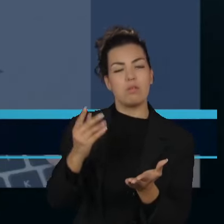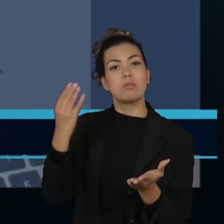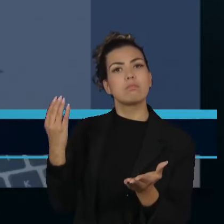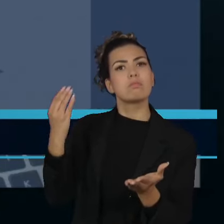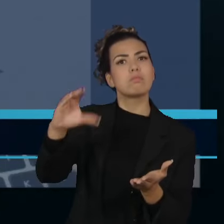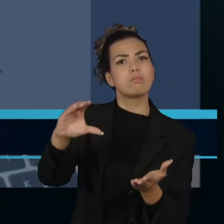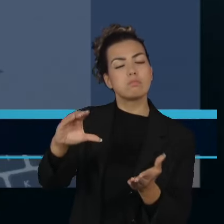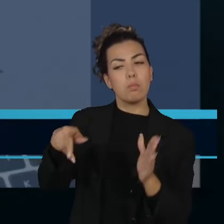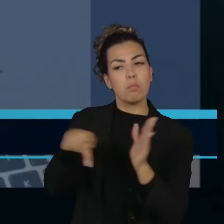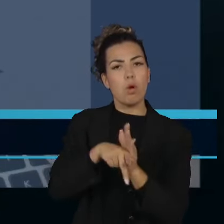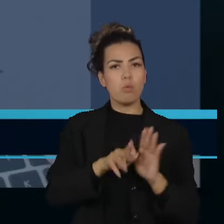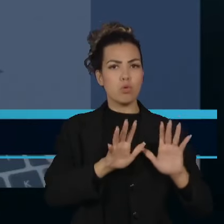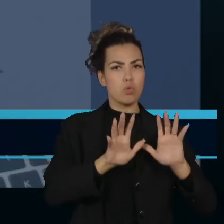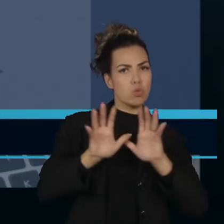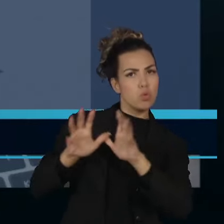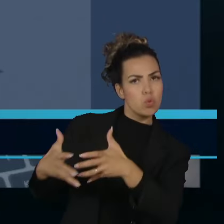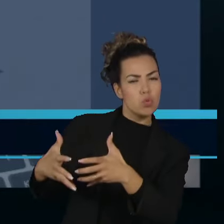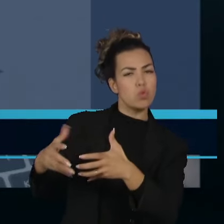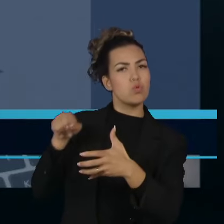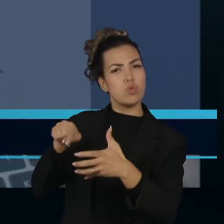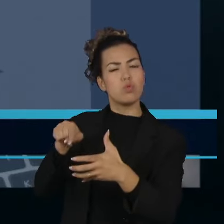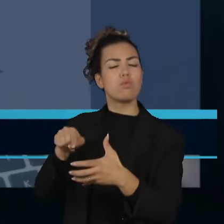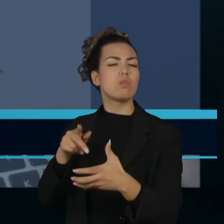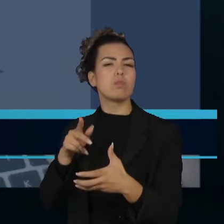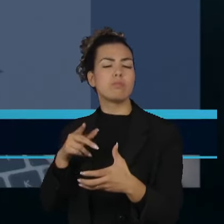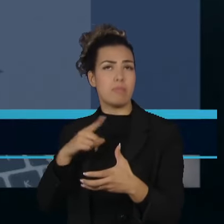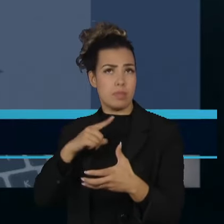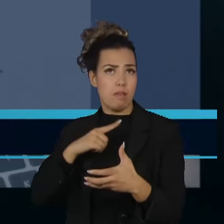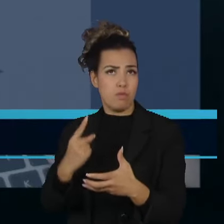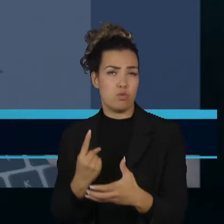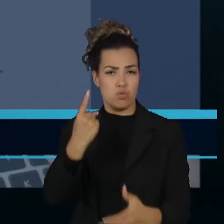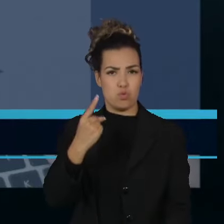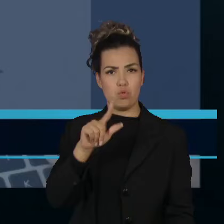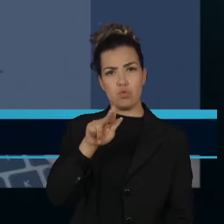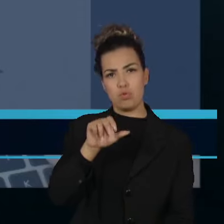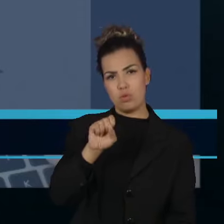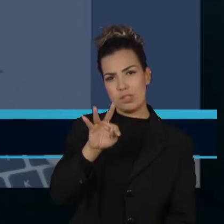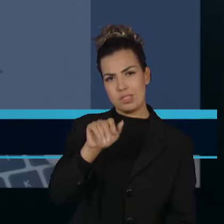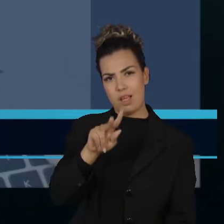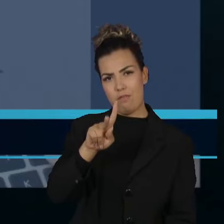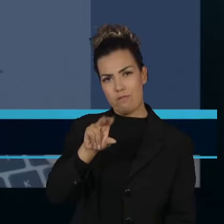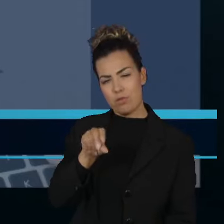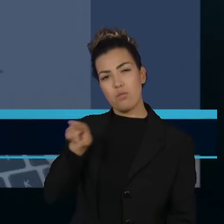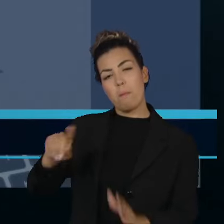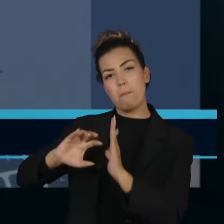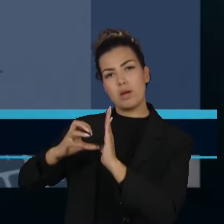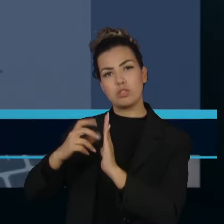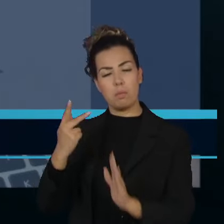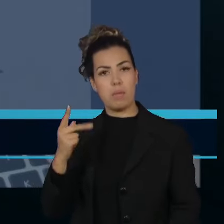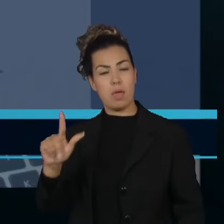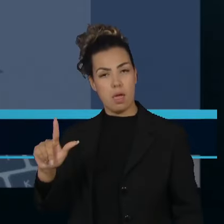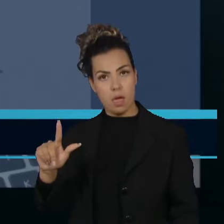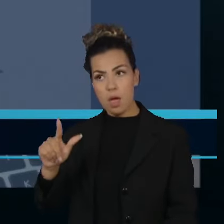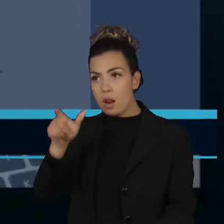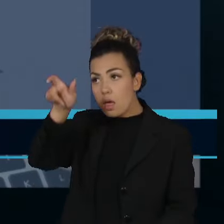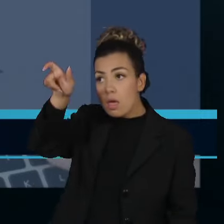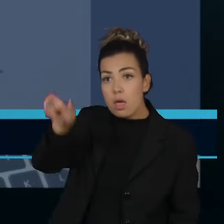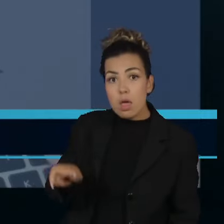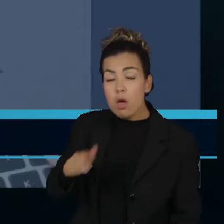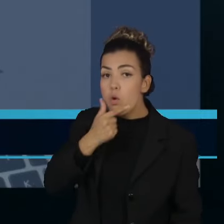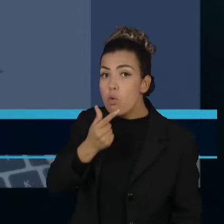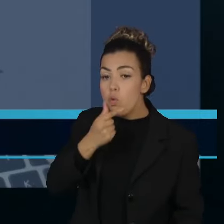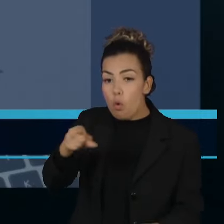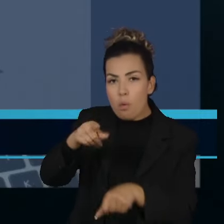oposição. Segundo a publicação, um deles, Gustavo Gaia, do PL de Goiás, enviou imagem do autor das explosões,